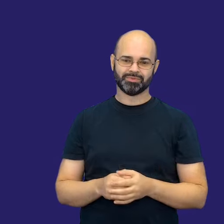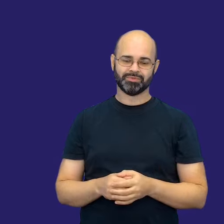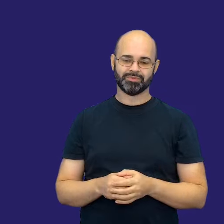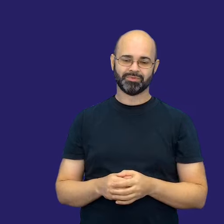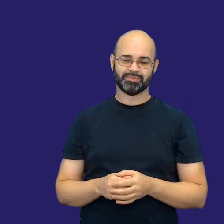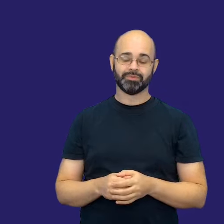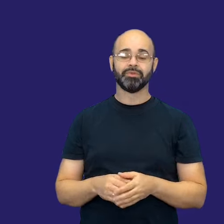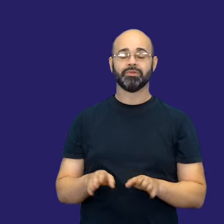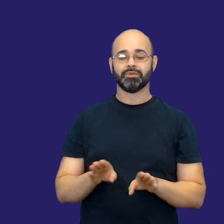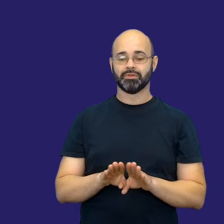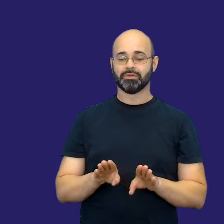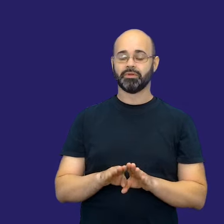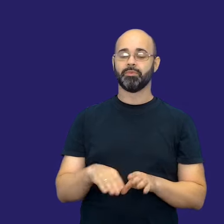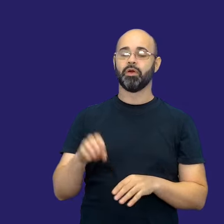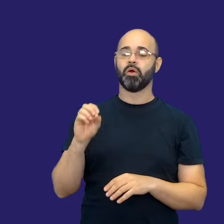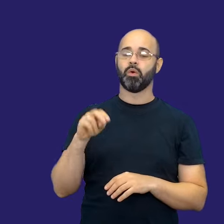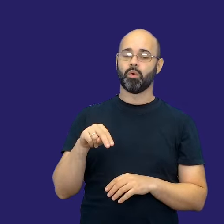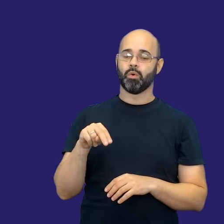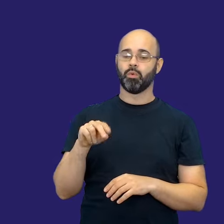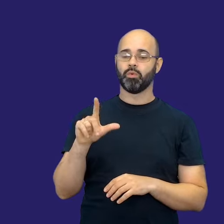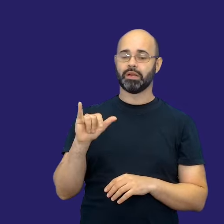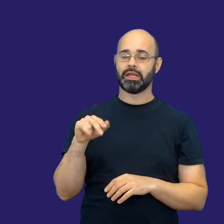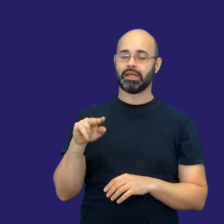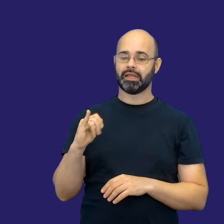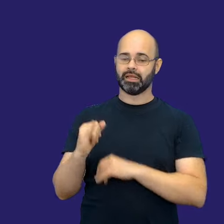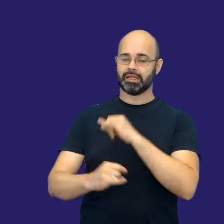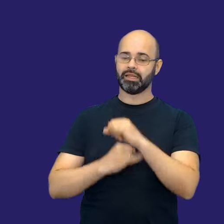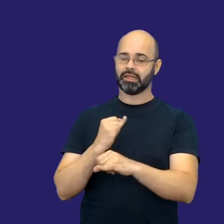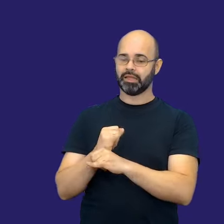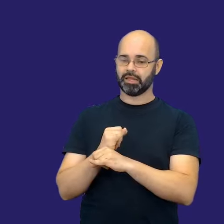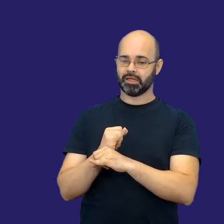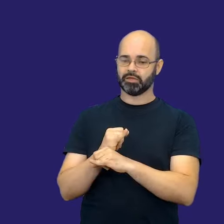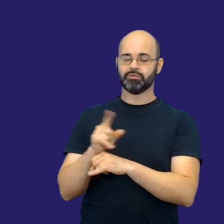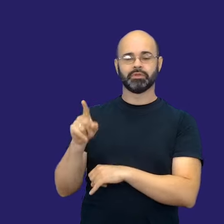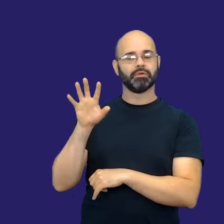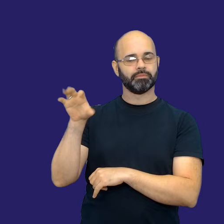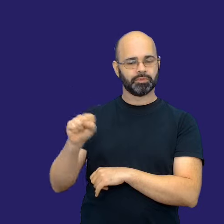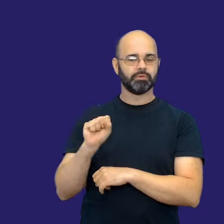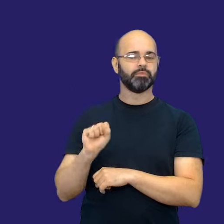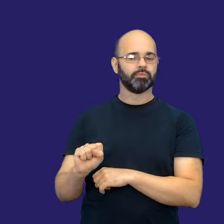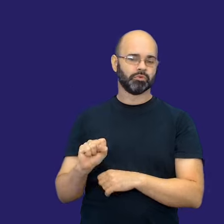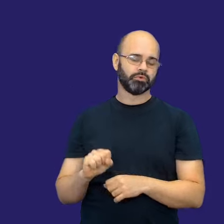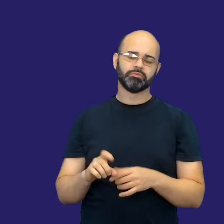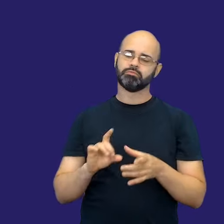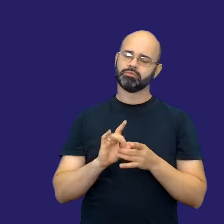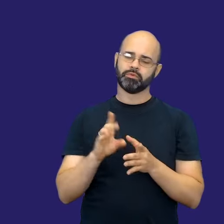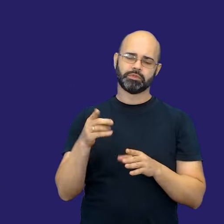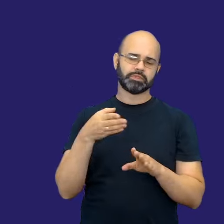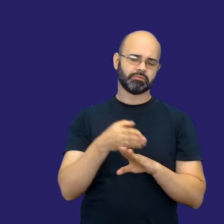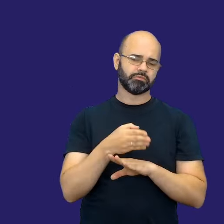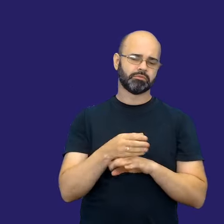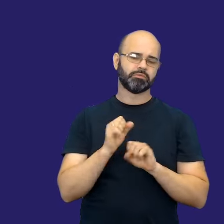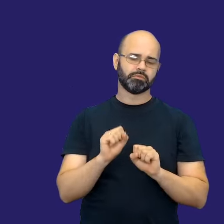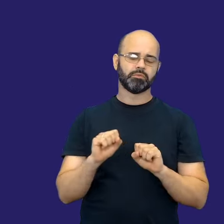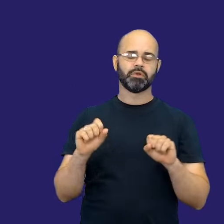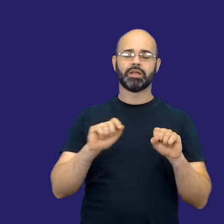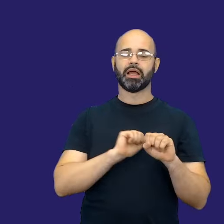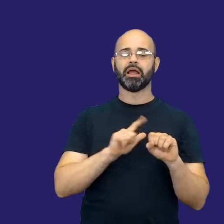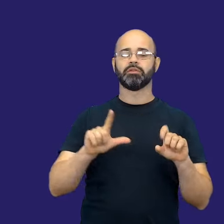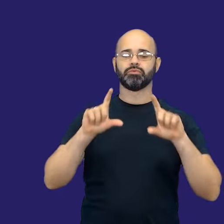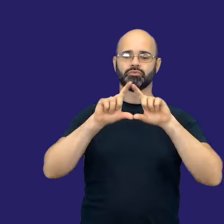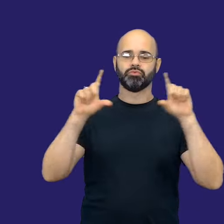versões online. E para acessá-los, vocês podem tanto clicar na moldura azul,